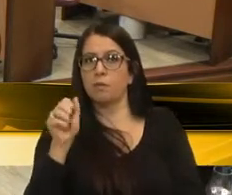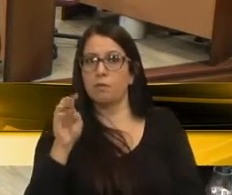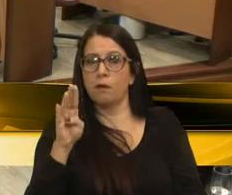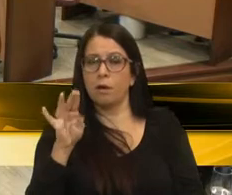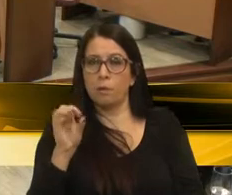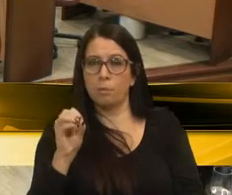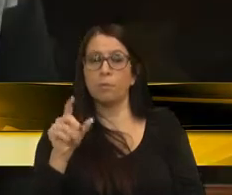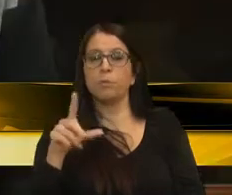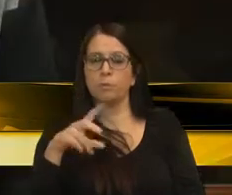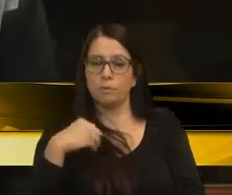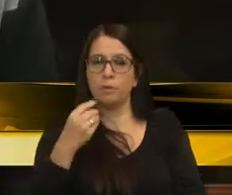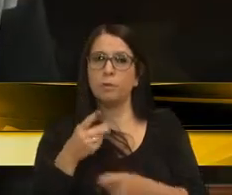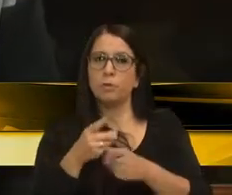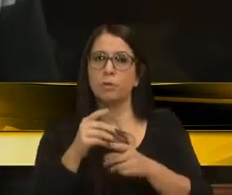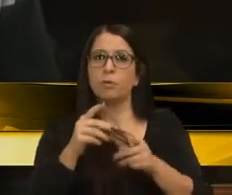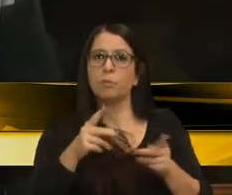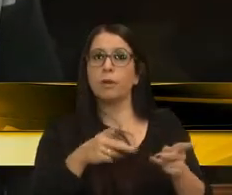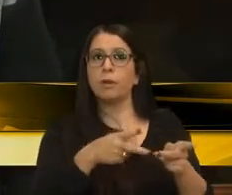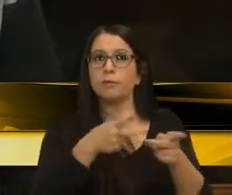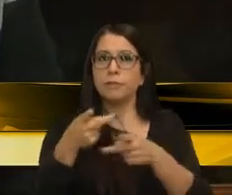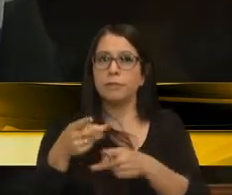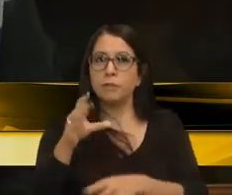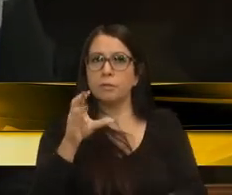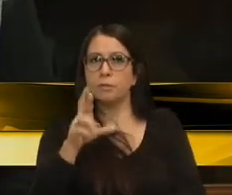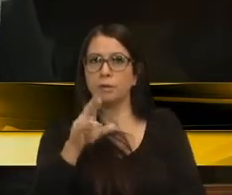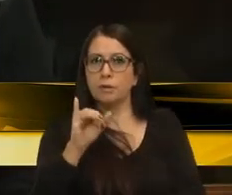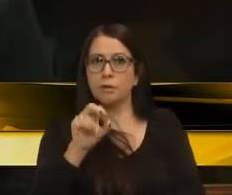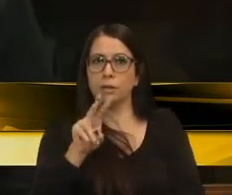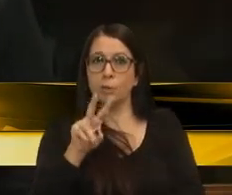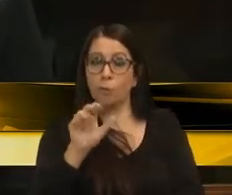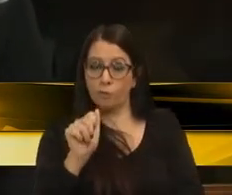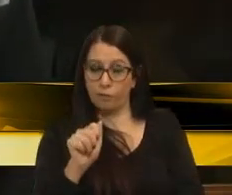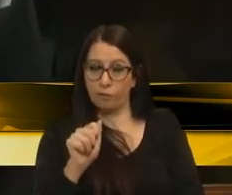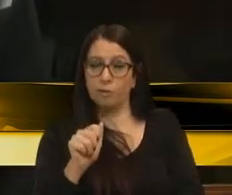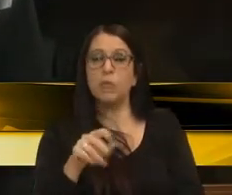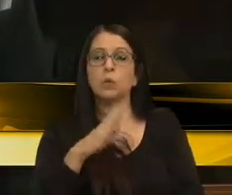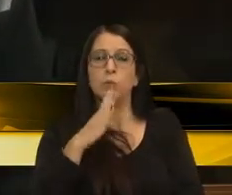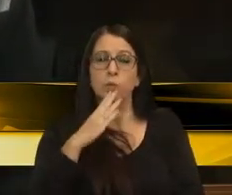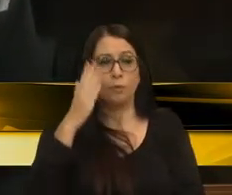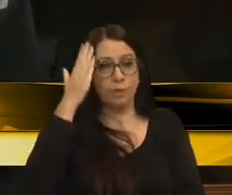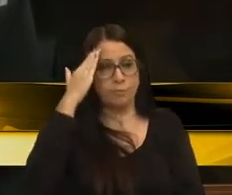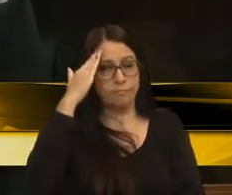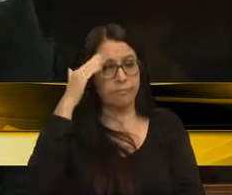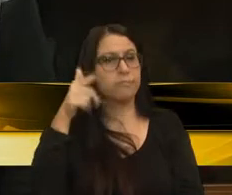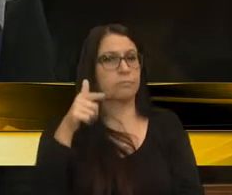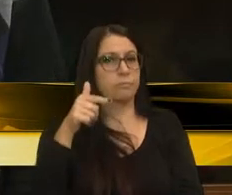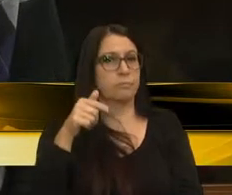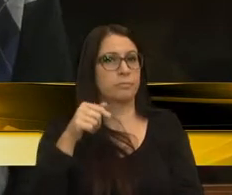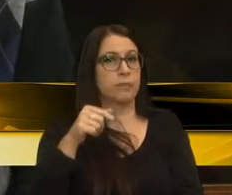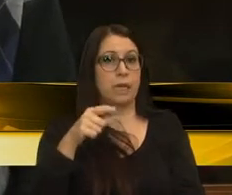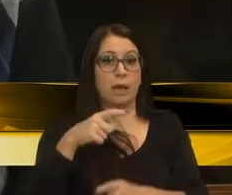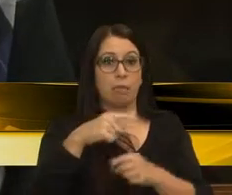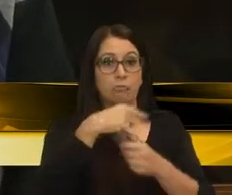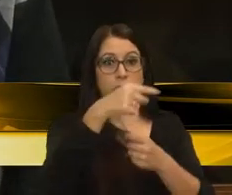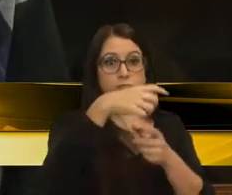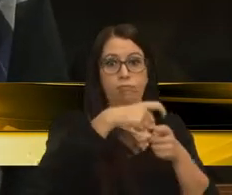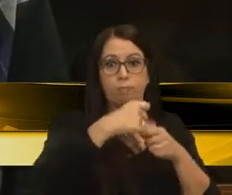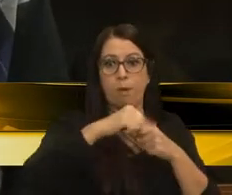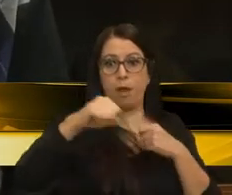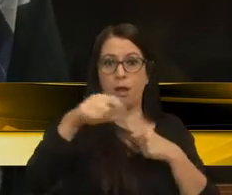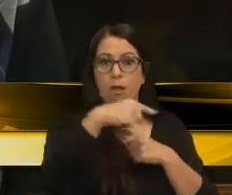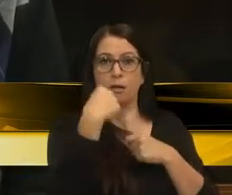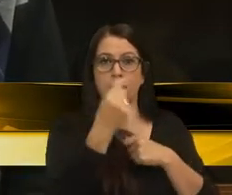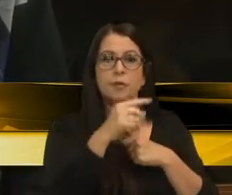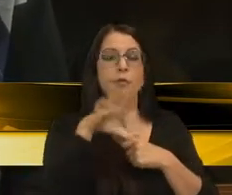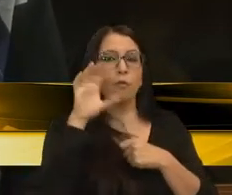da Criúva, onde estive com eles visitando quase todo o interior de Criúva, que quem conhece sabe que é muito extenso, onde